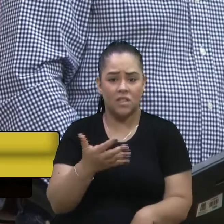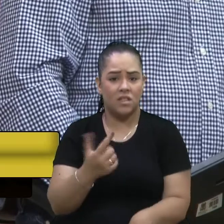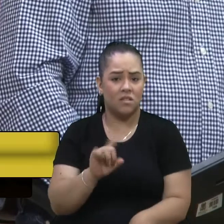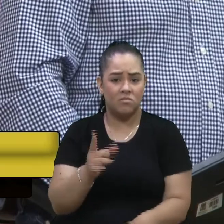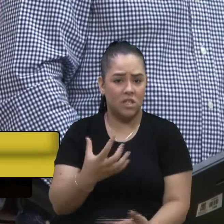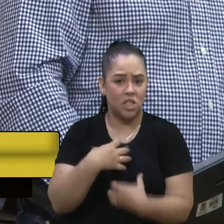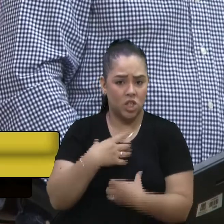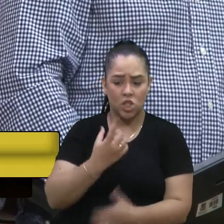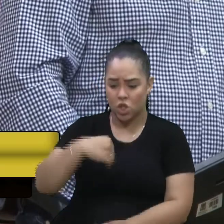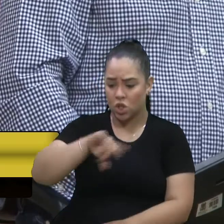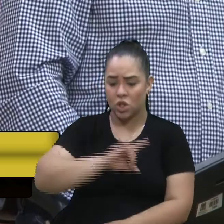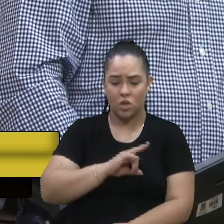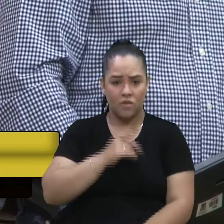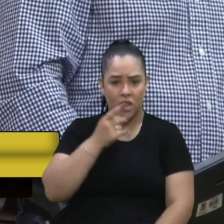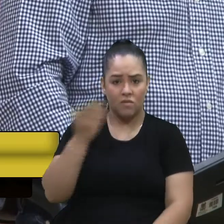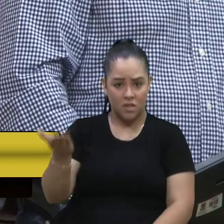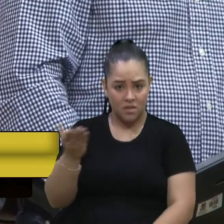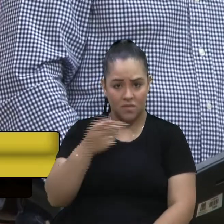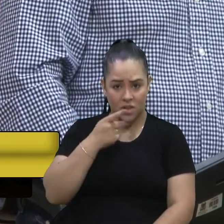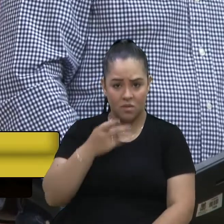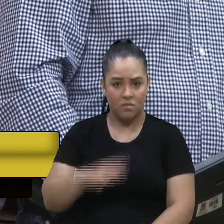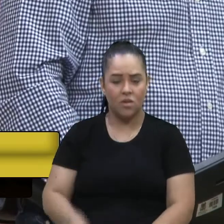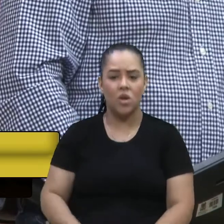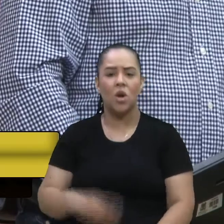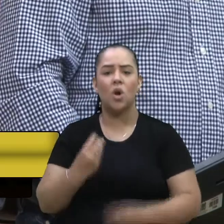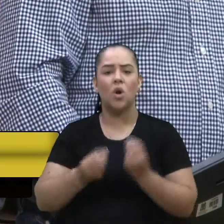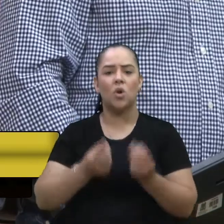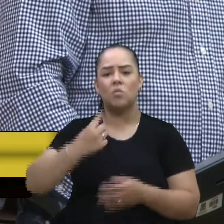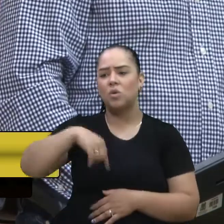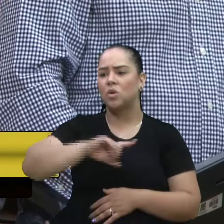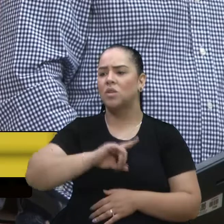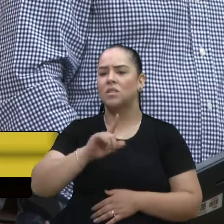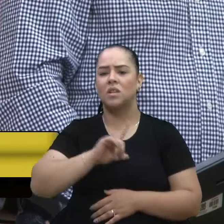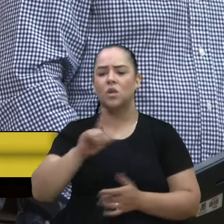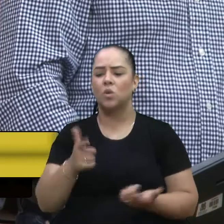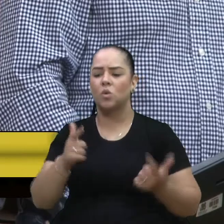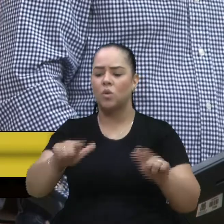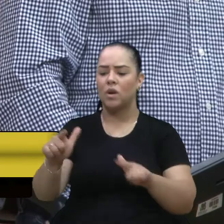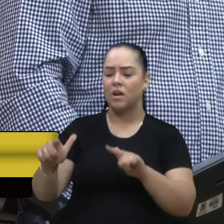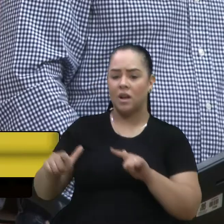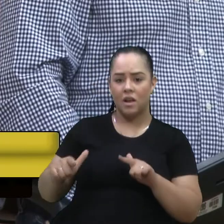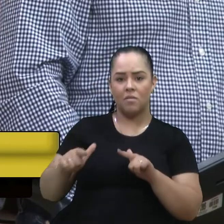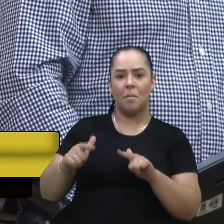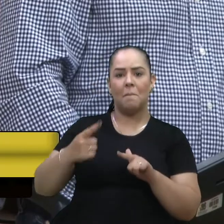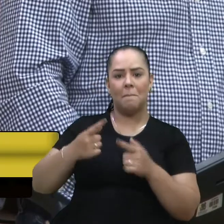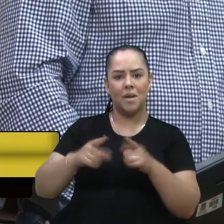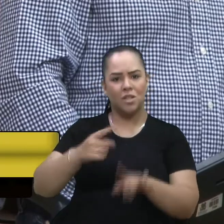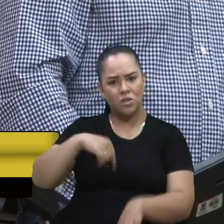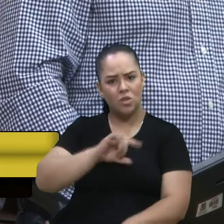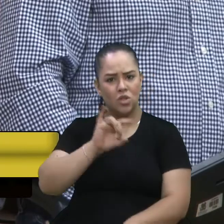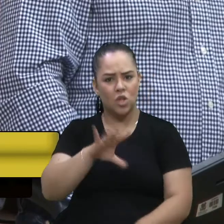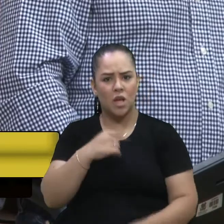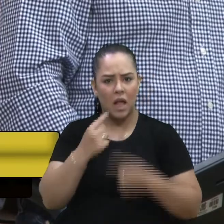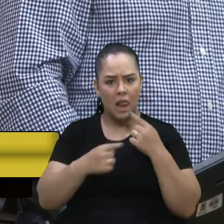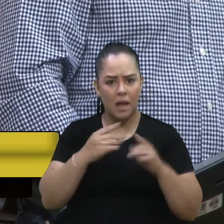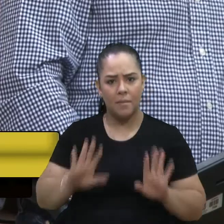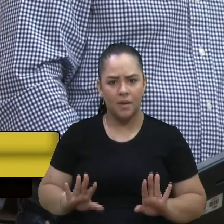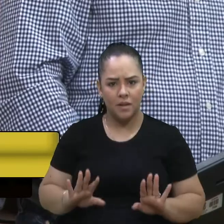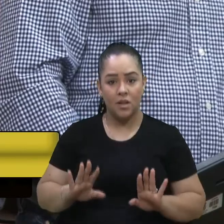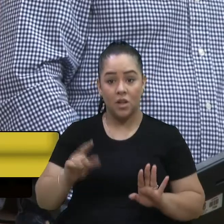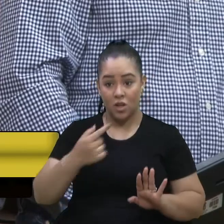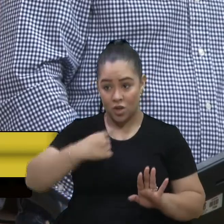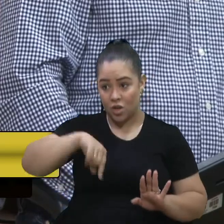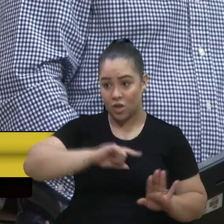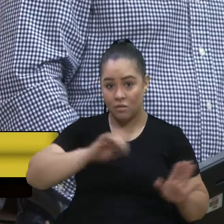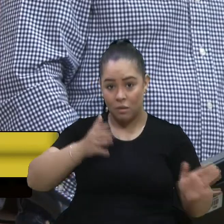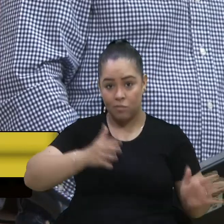falando sobre essa questão olha o que o senhor acabou de dizer o quanto nós temos de monumentos o quanto nós temos de espaço a gente só reclama nós estamos do lado do parque dos macaquinhos tem